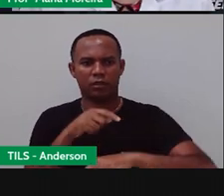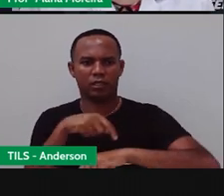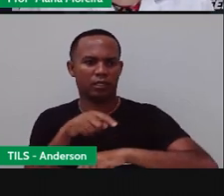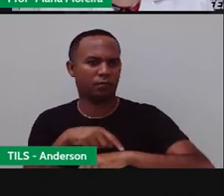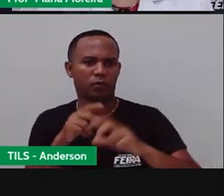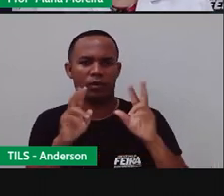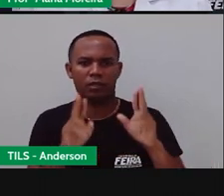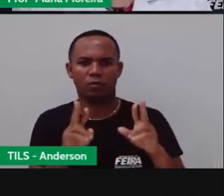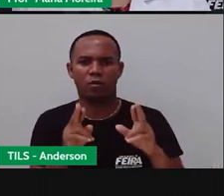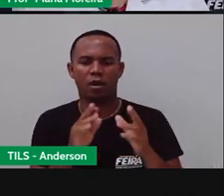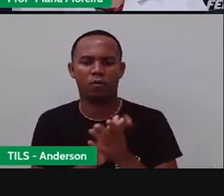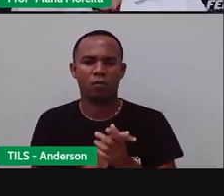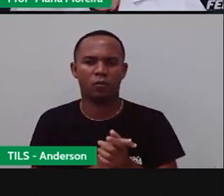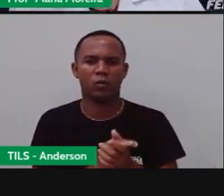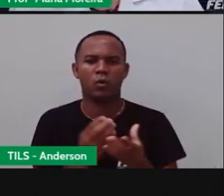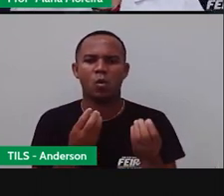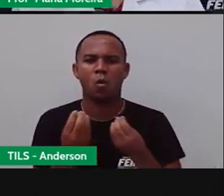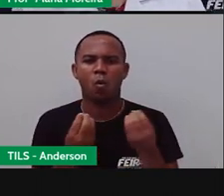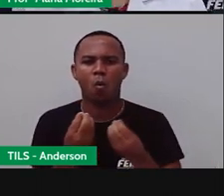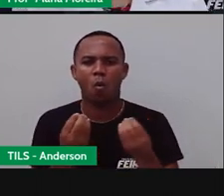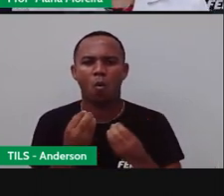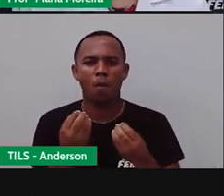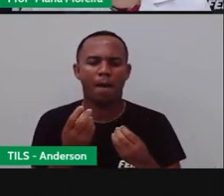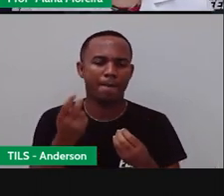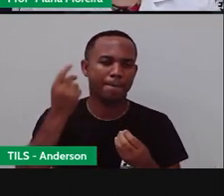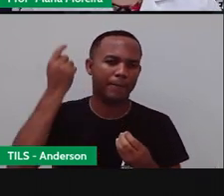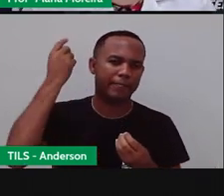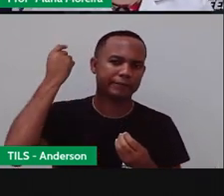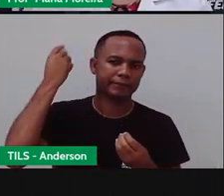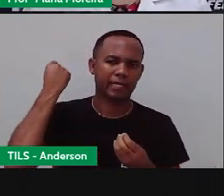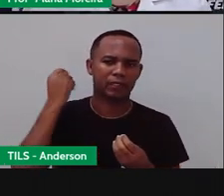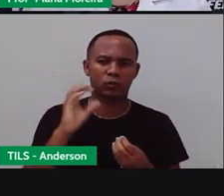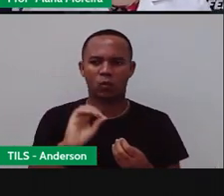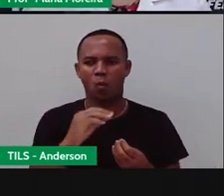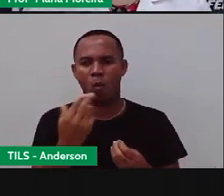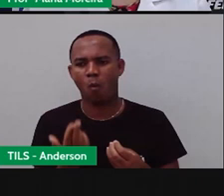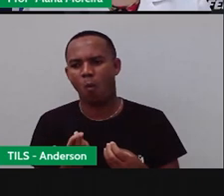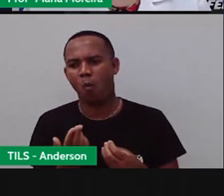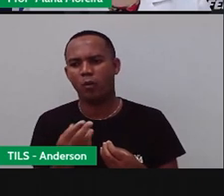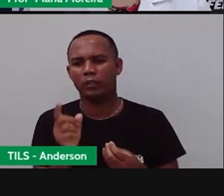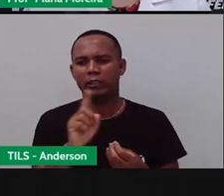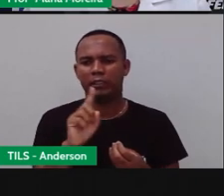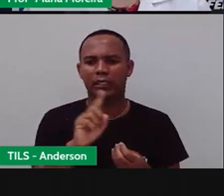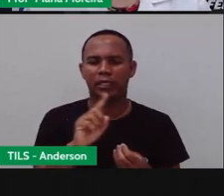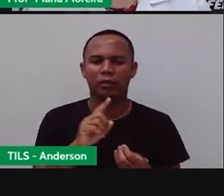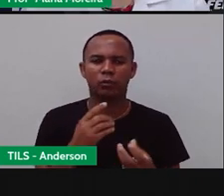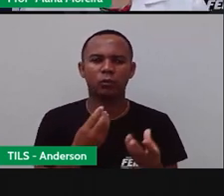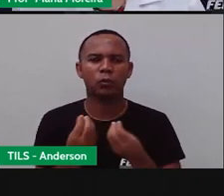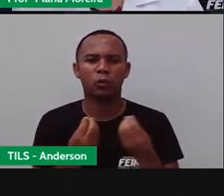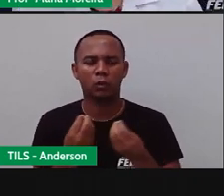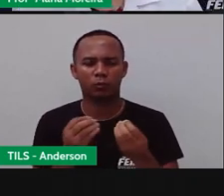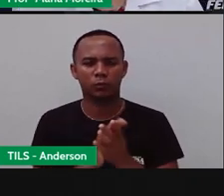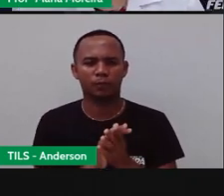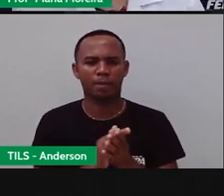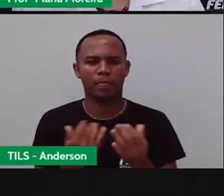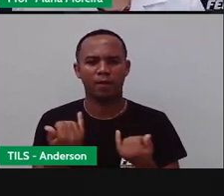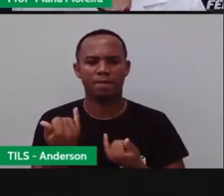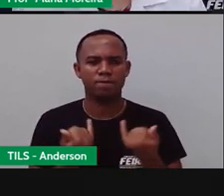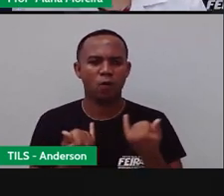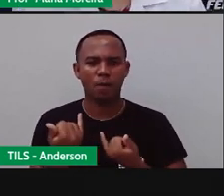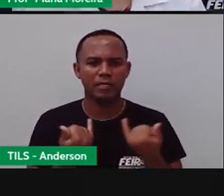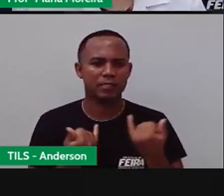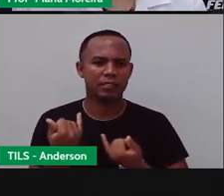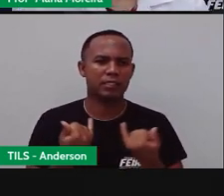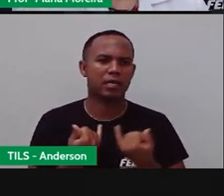Produzidas na consulta das fontes diretas. Então, essas informações, essas